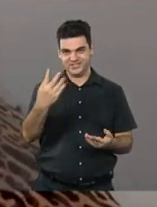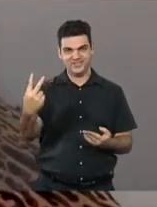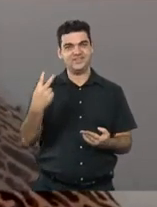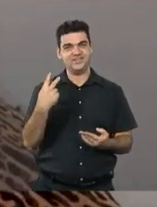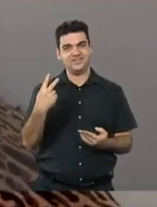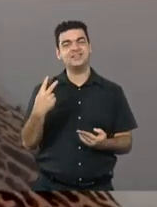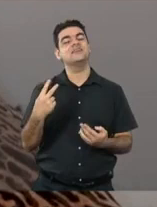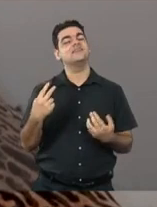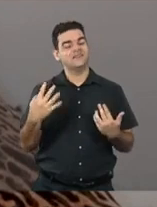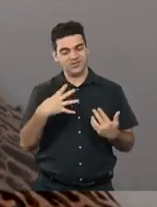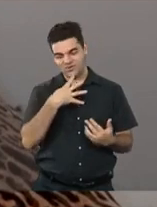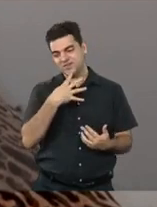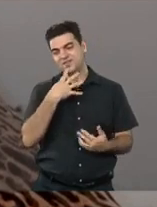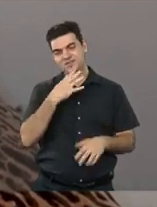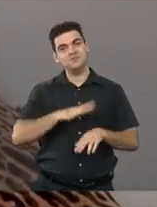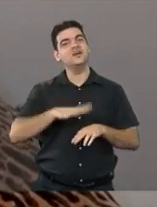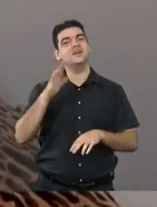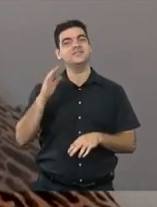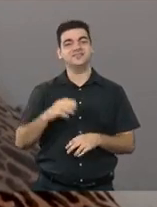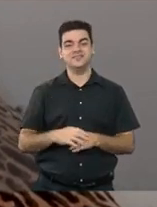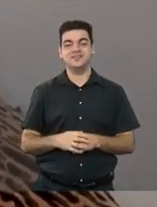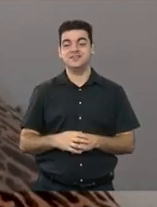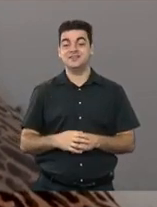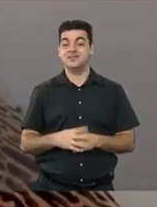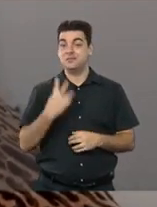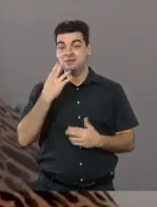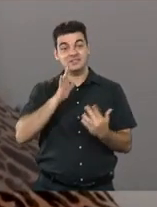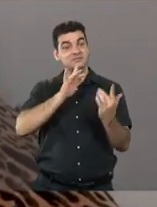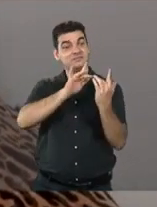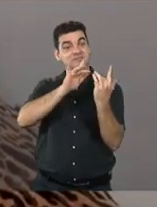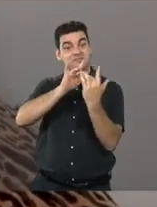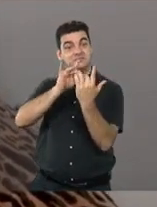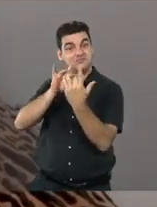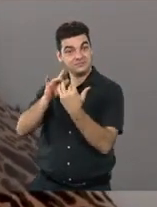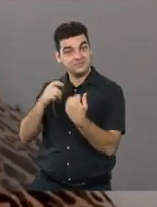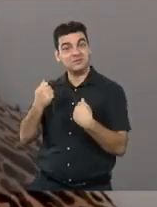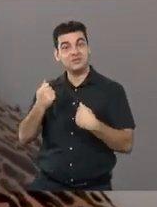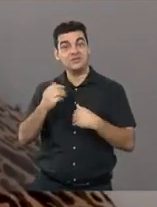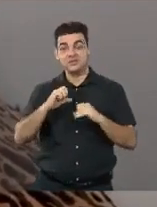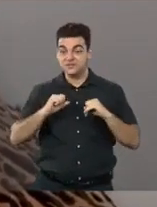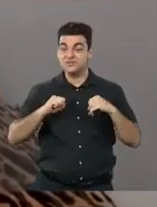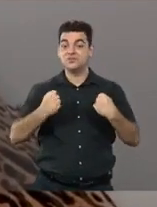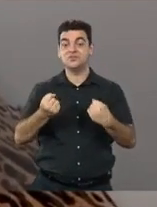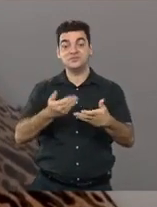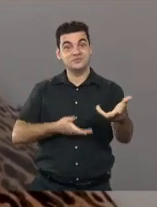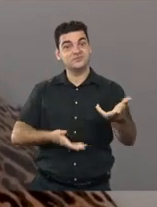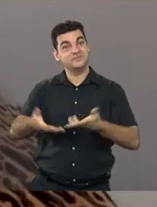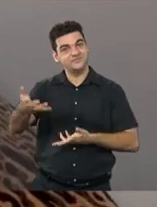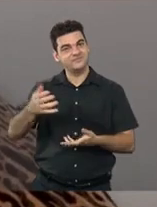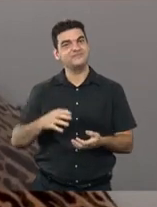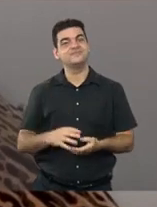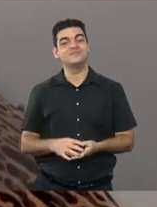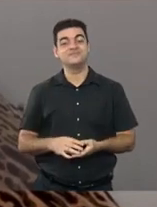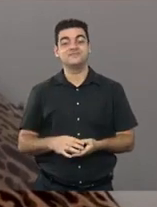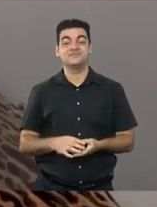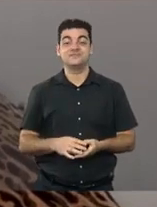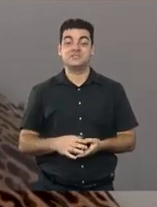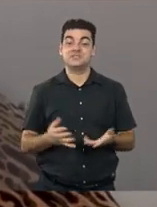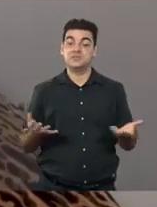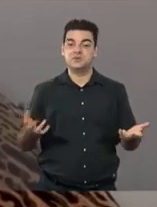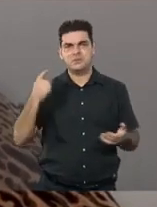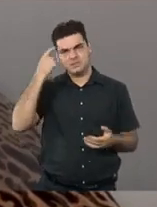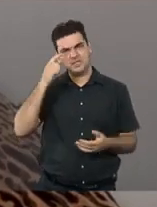atende, você nunca é igual... O atendimento é igual regime, né? Se você largar um pouquinho ou qualquer coisa, ainda mais o crescimento grande, o pessoal fala,